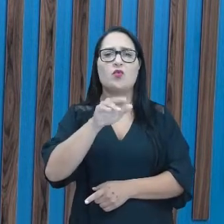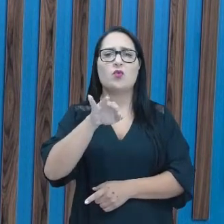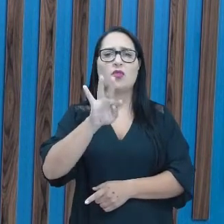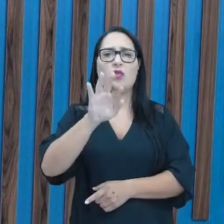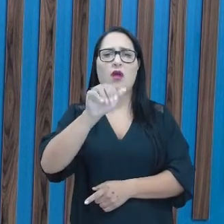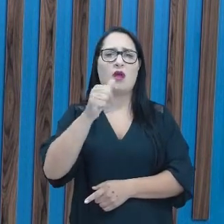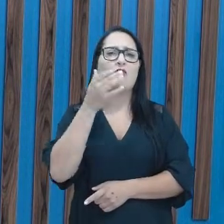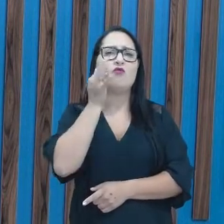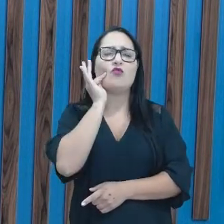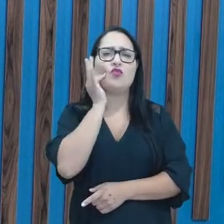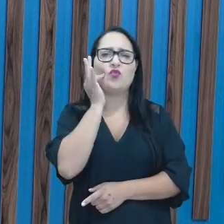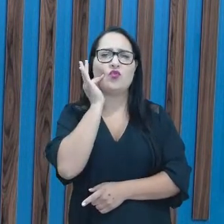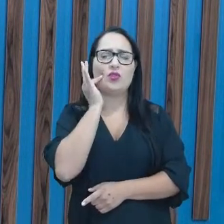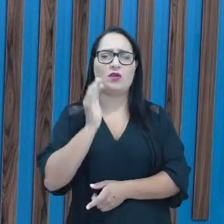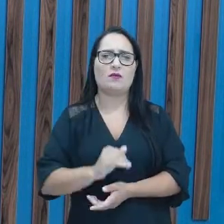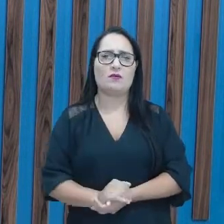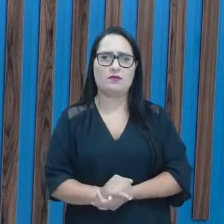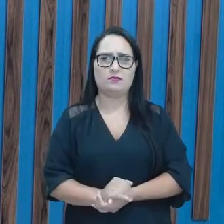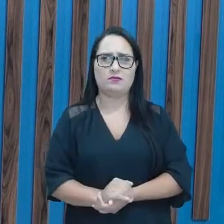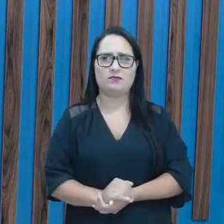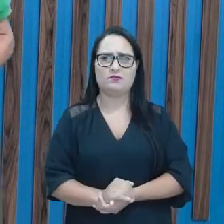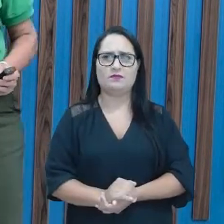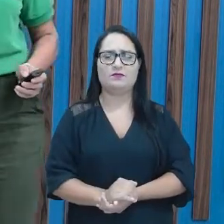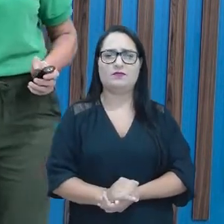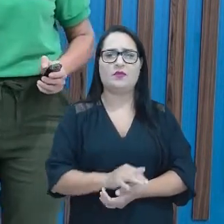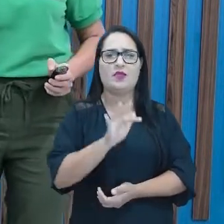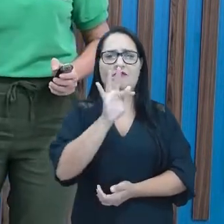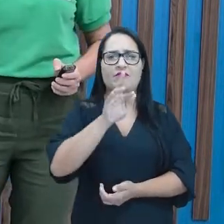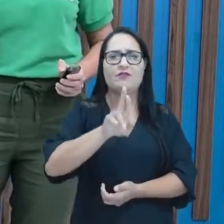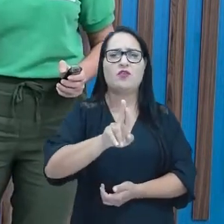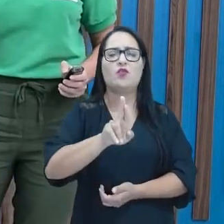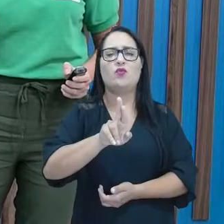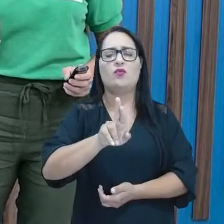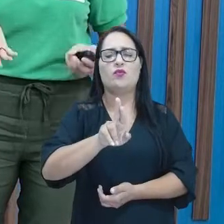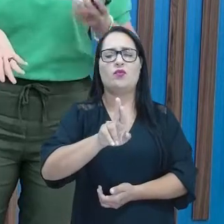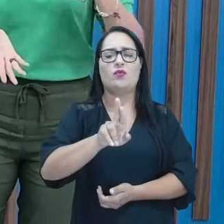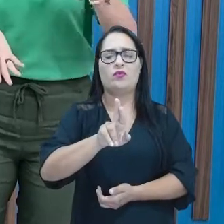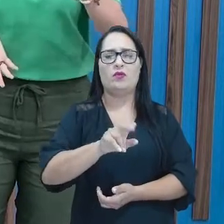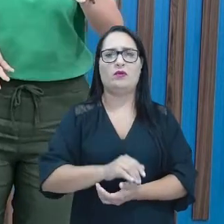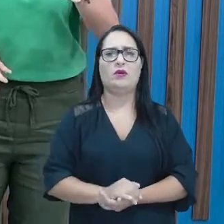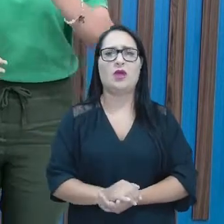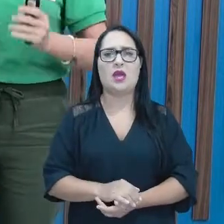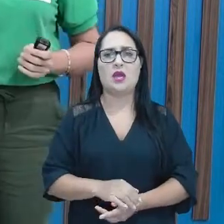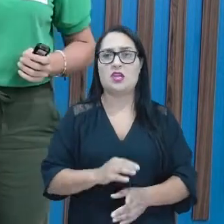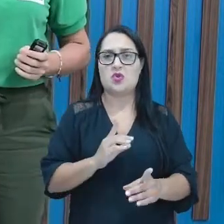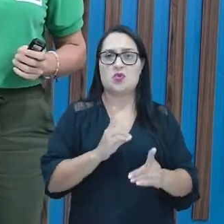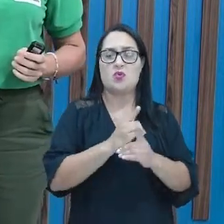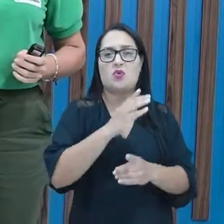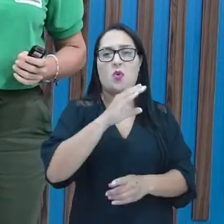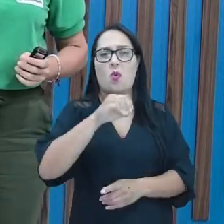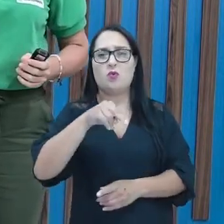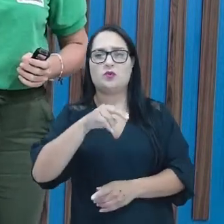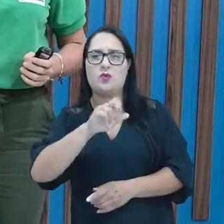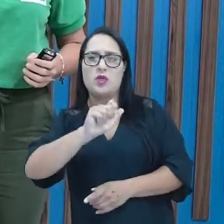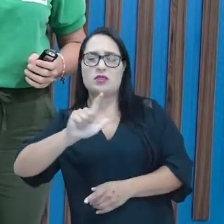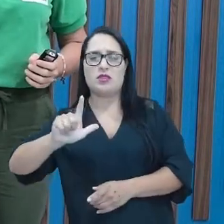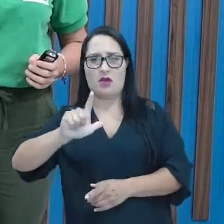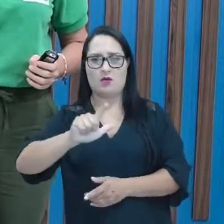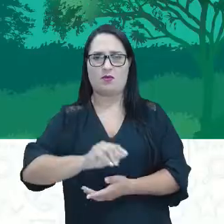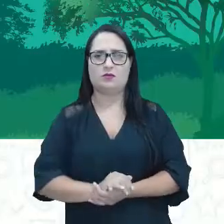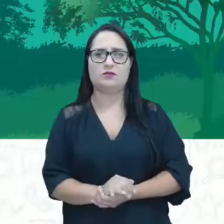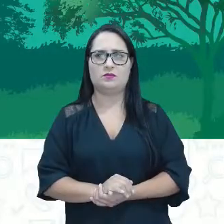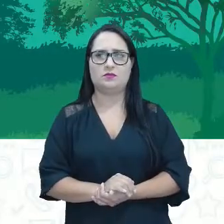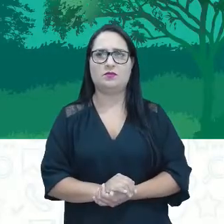R, fruta, encontro consonantal. E aí você sabia que o encontro